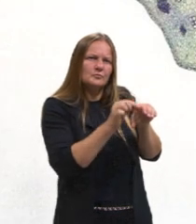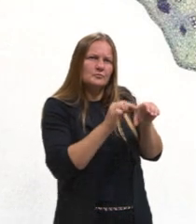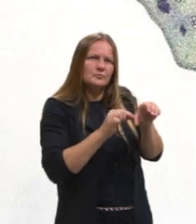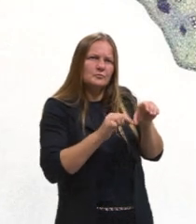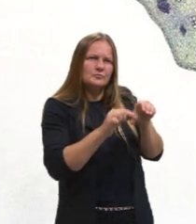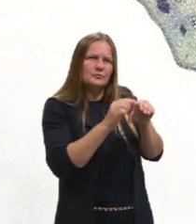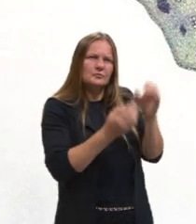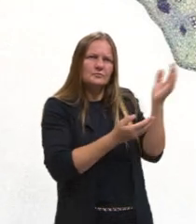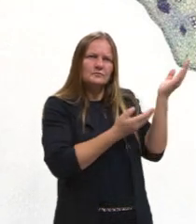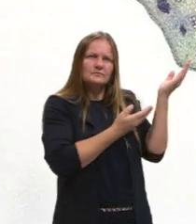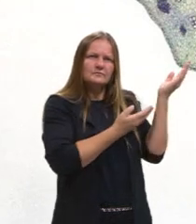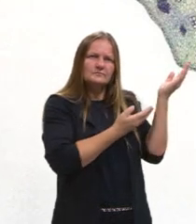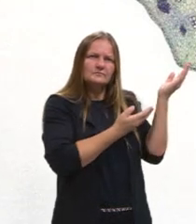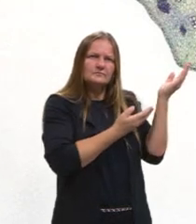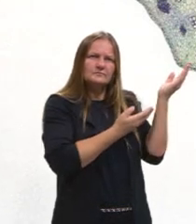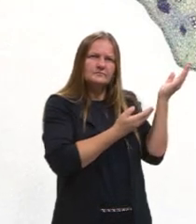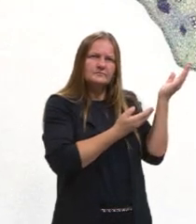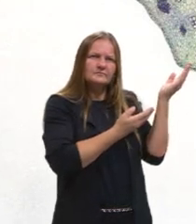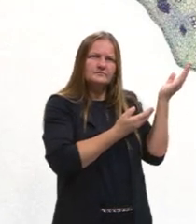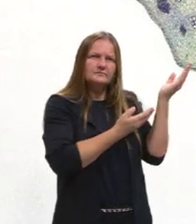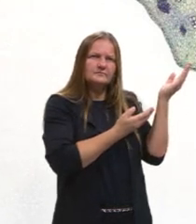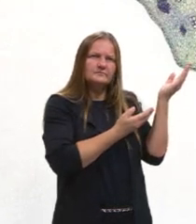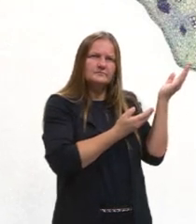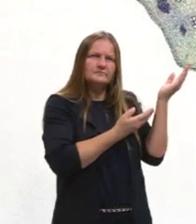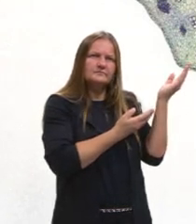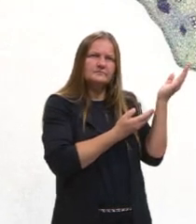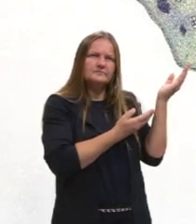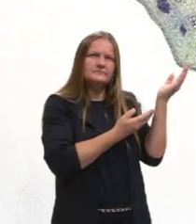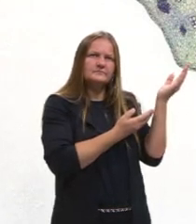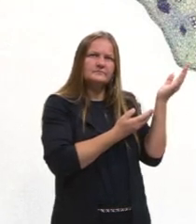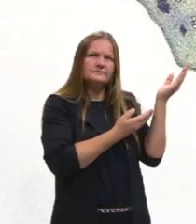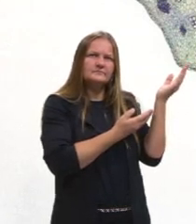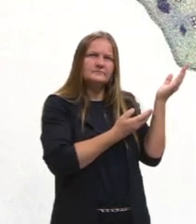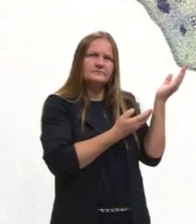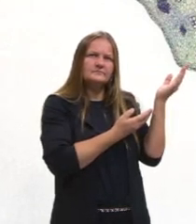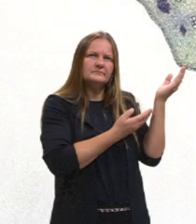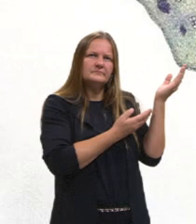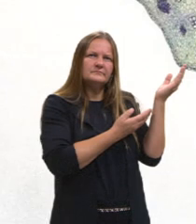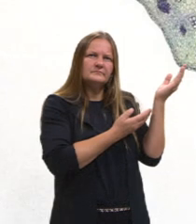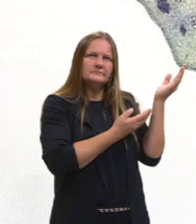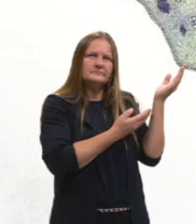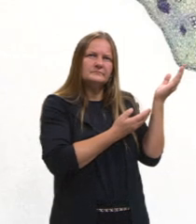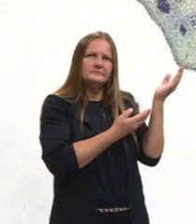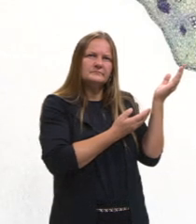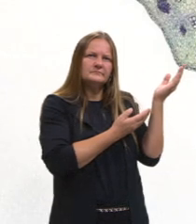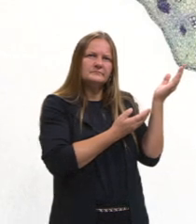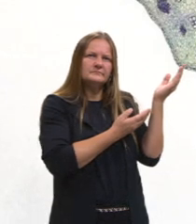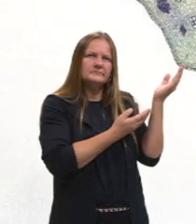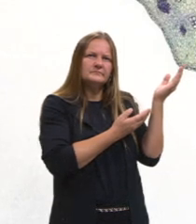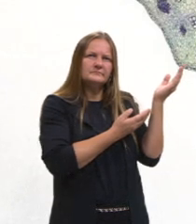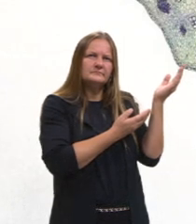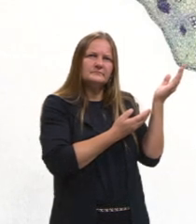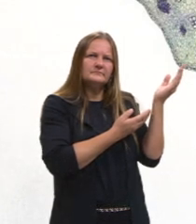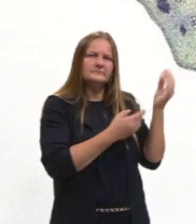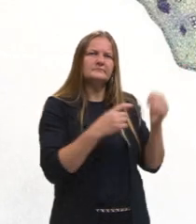o esclerênquima. O colênquima. Não, o colênquima não vai estar aqui na imagem. Só vai estar